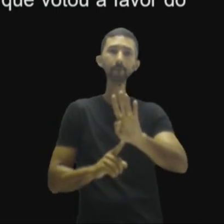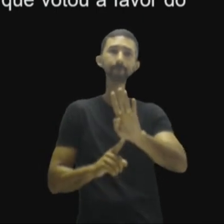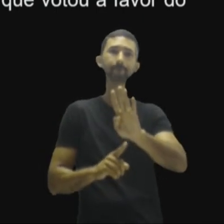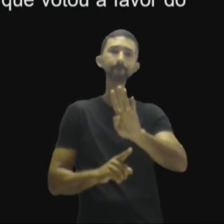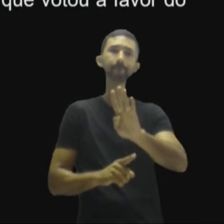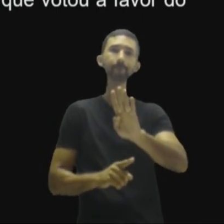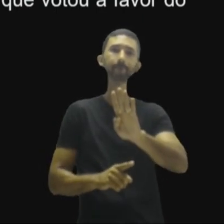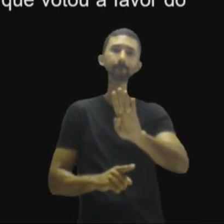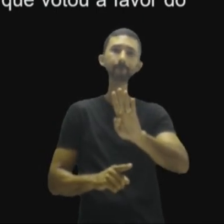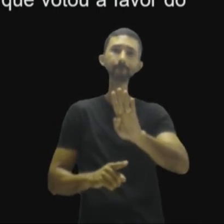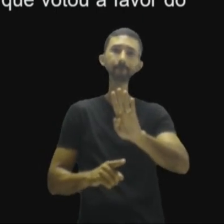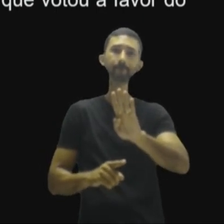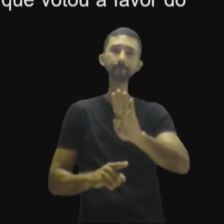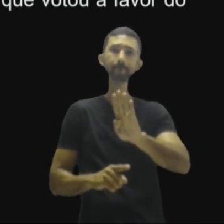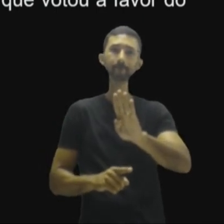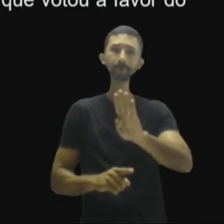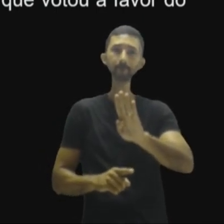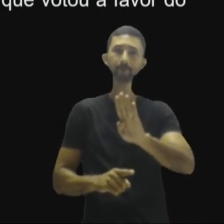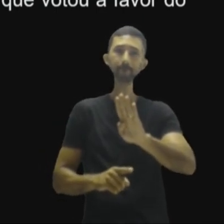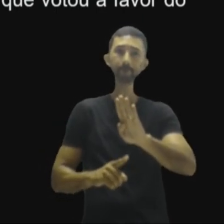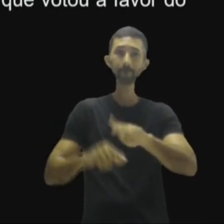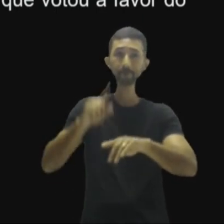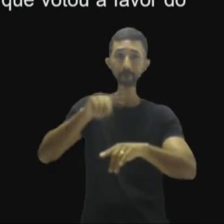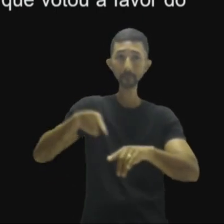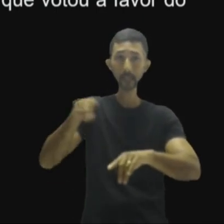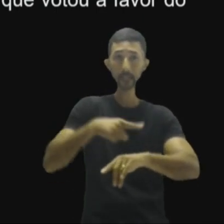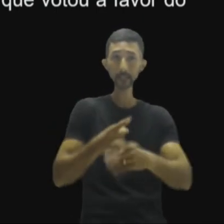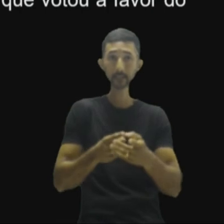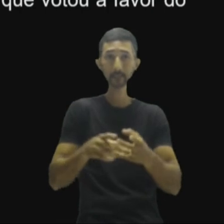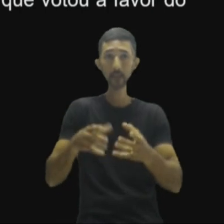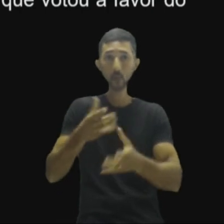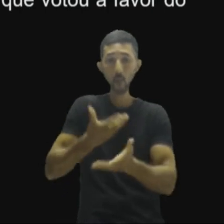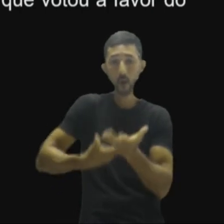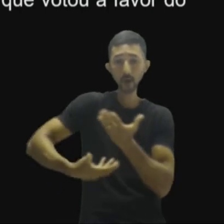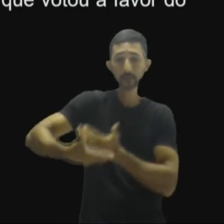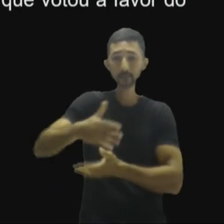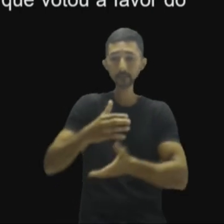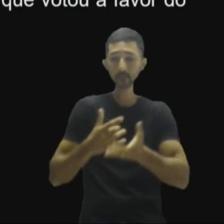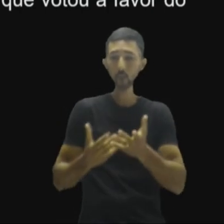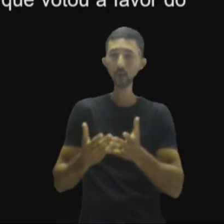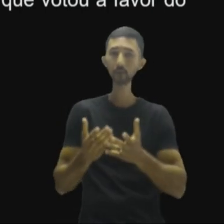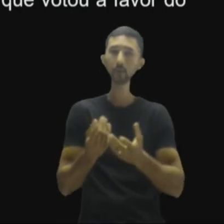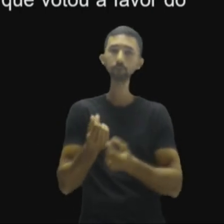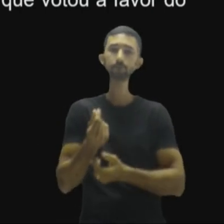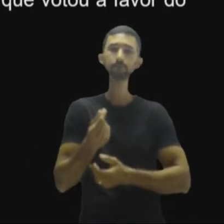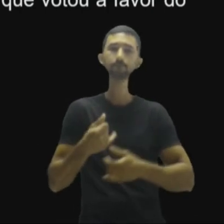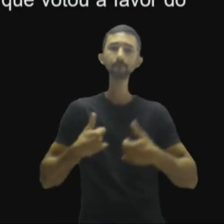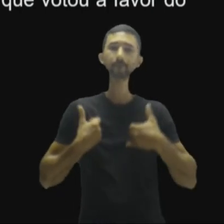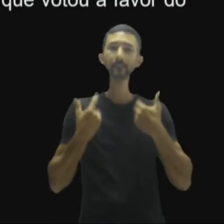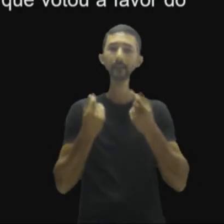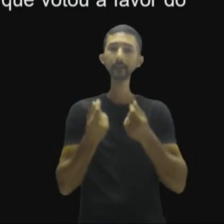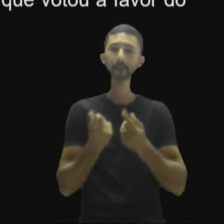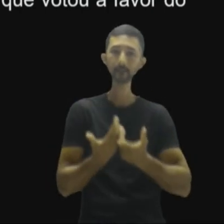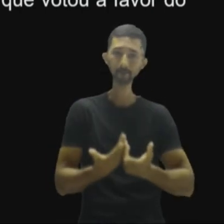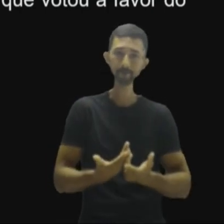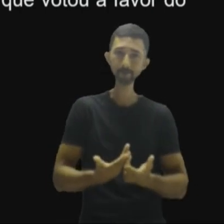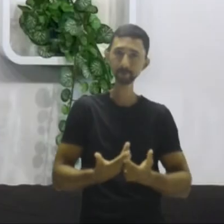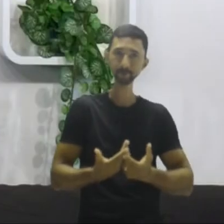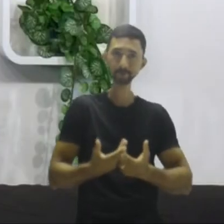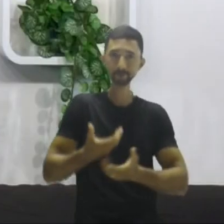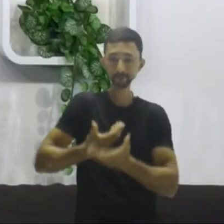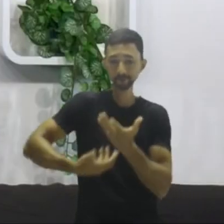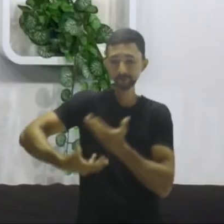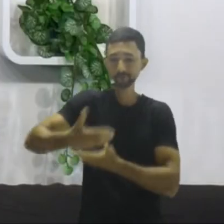B de Brasil. Restrições à circulação de riqueza. A riqueza não vai